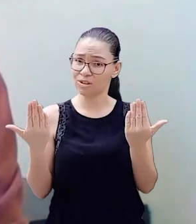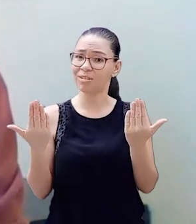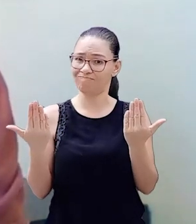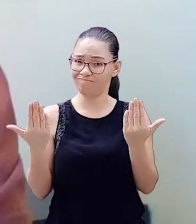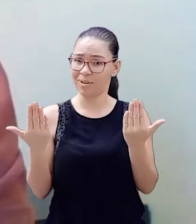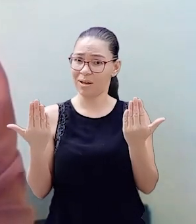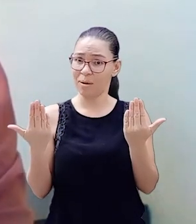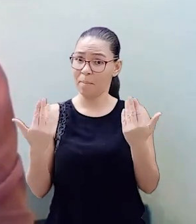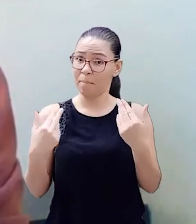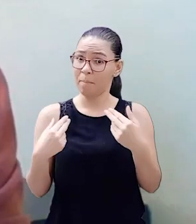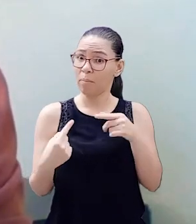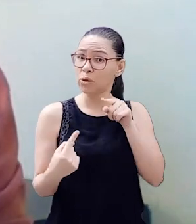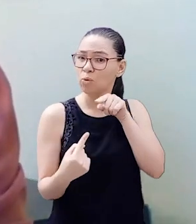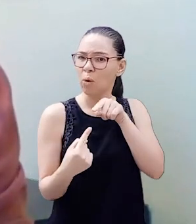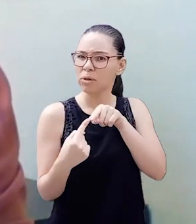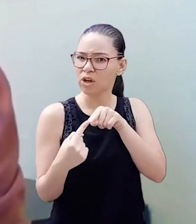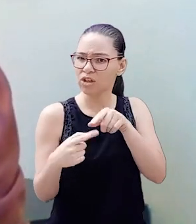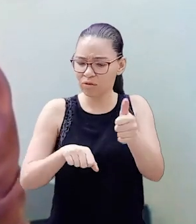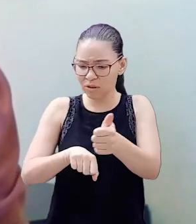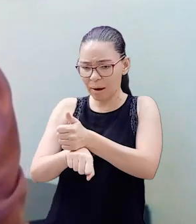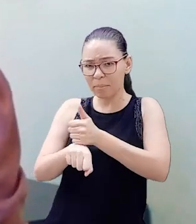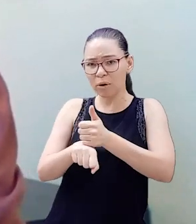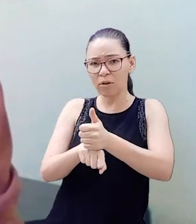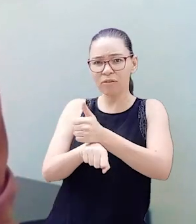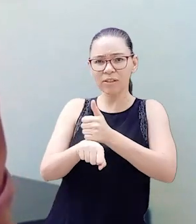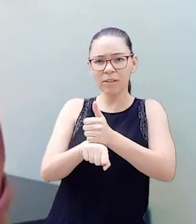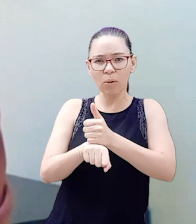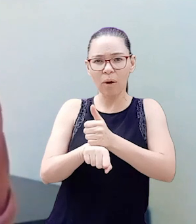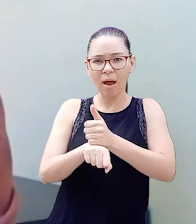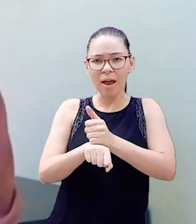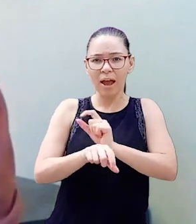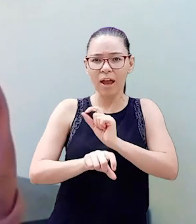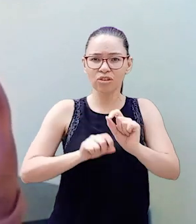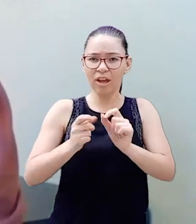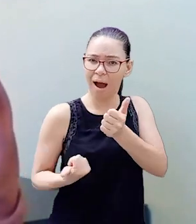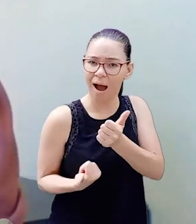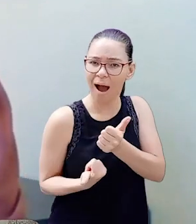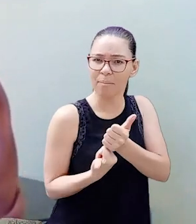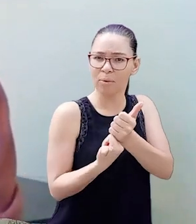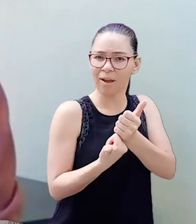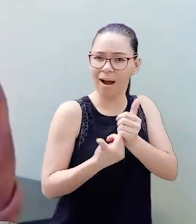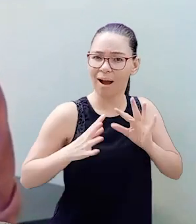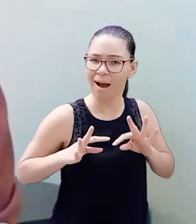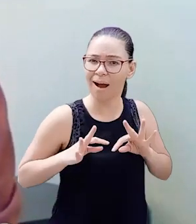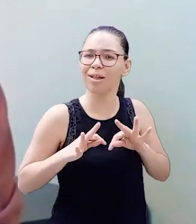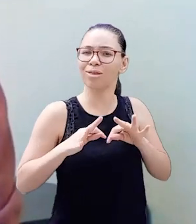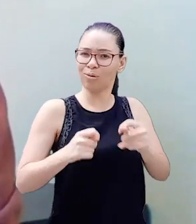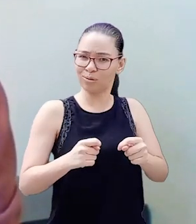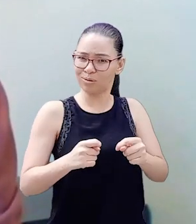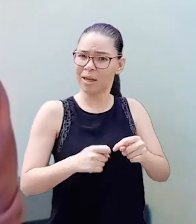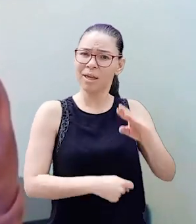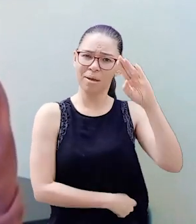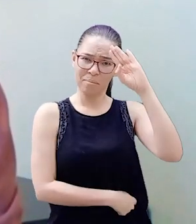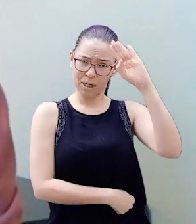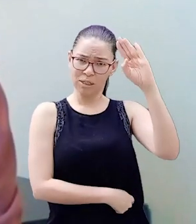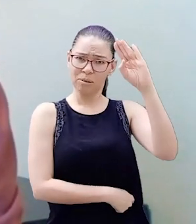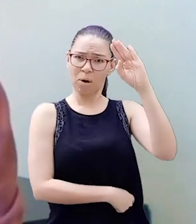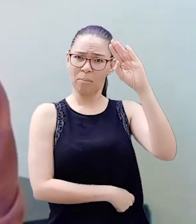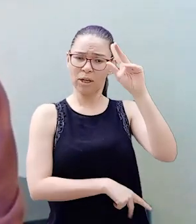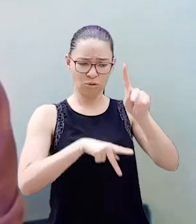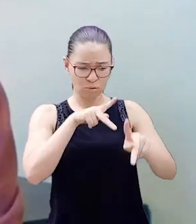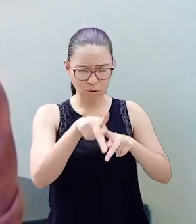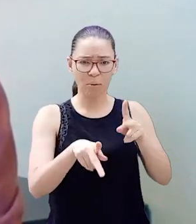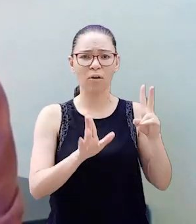profissão se funda no compromisso com a defesa dos direitos humanos, conforme prevê o nosso